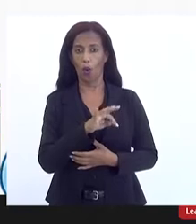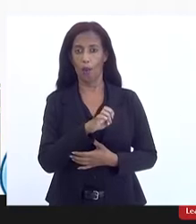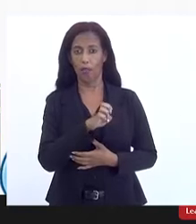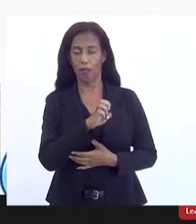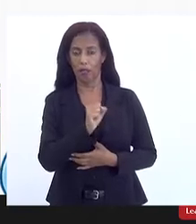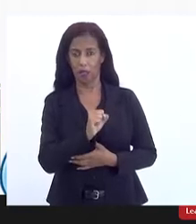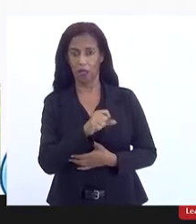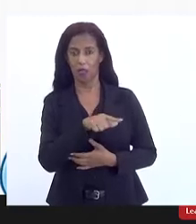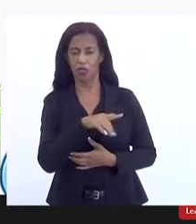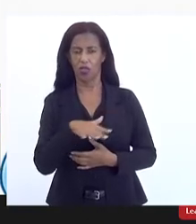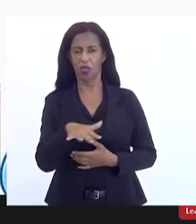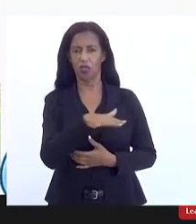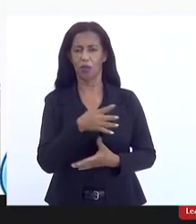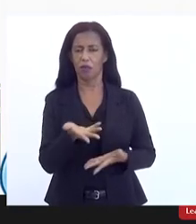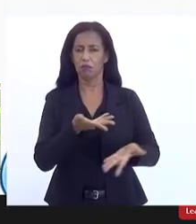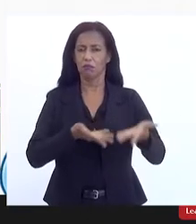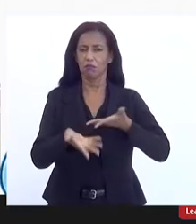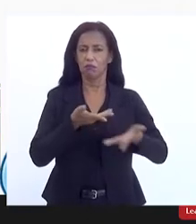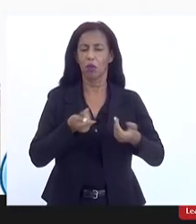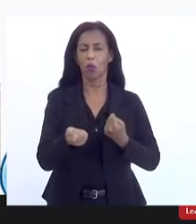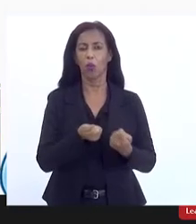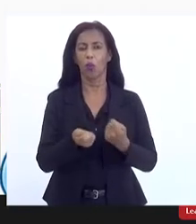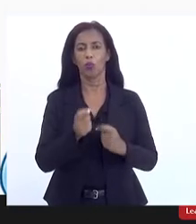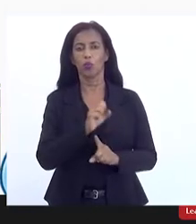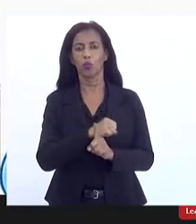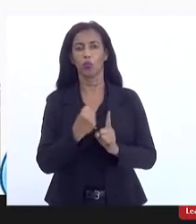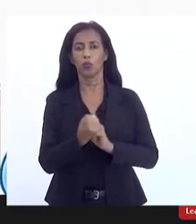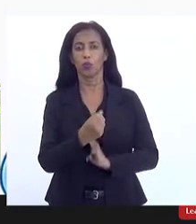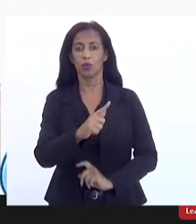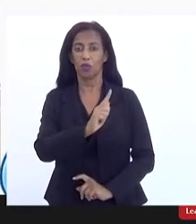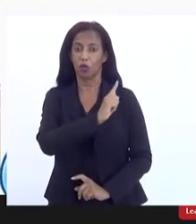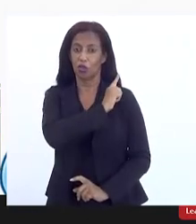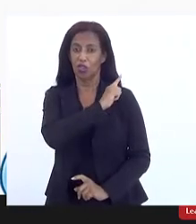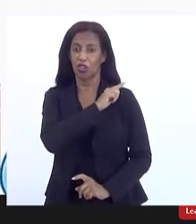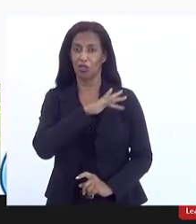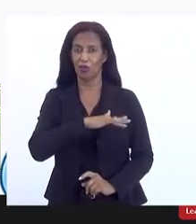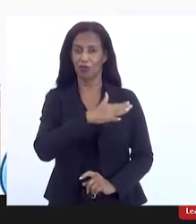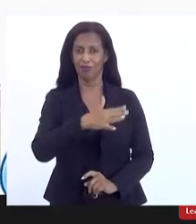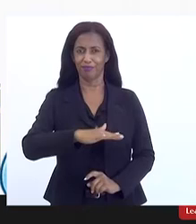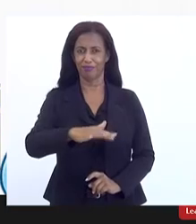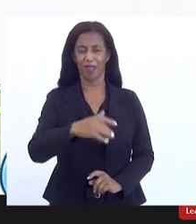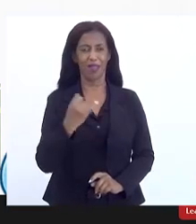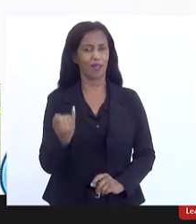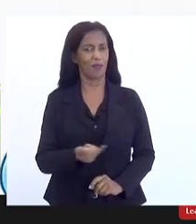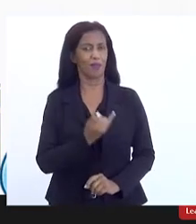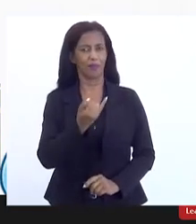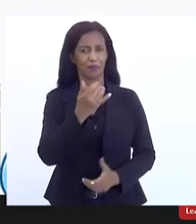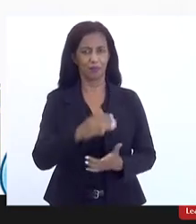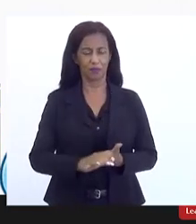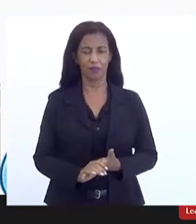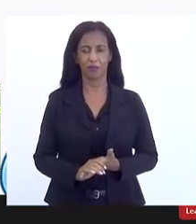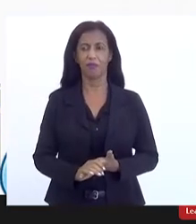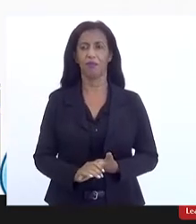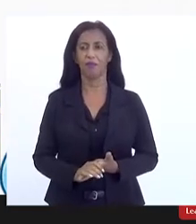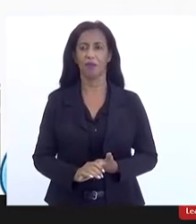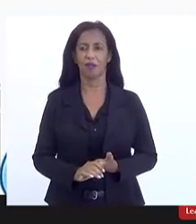espaços de participação e controle social e gestão de bacia e são fundamentais para